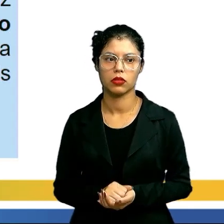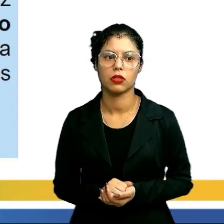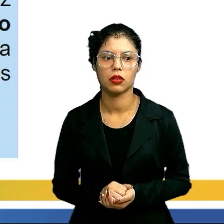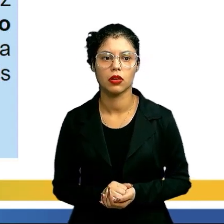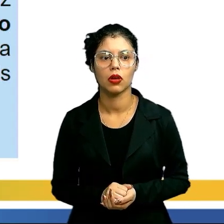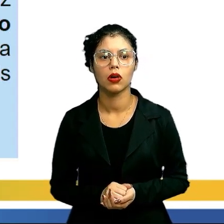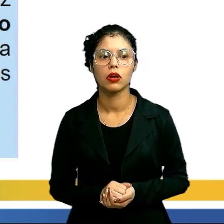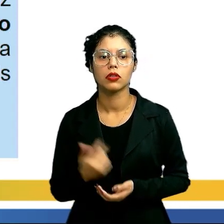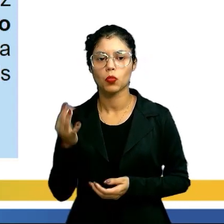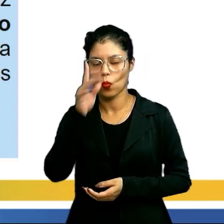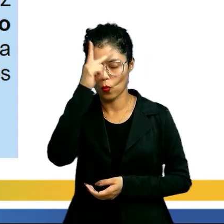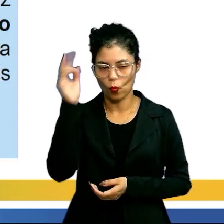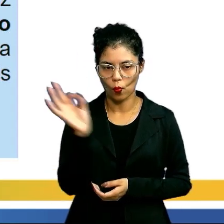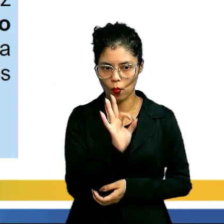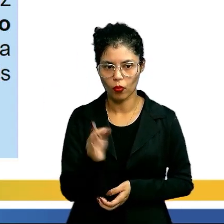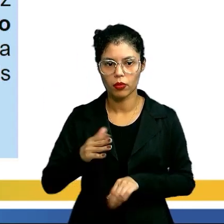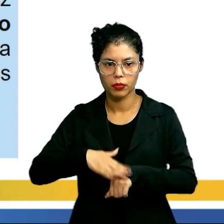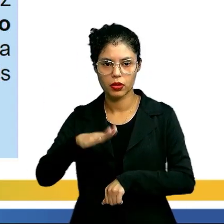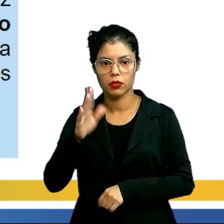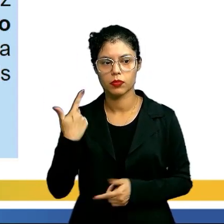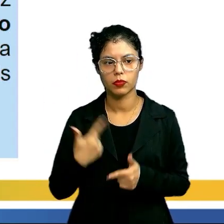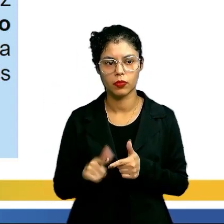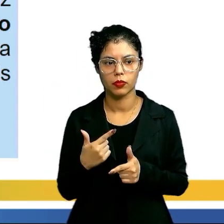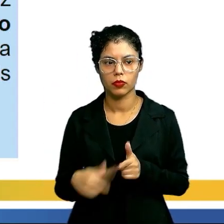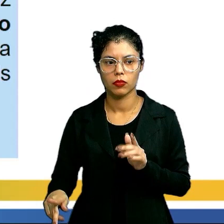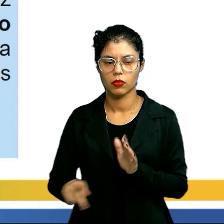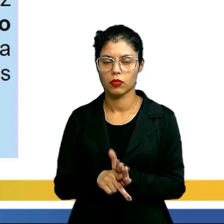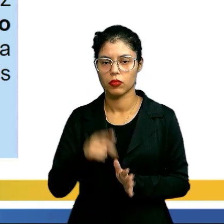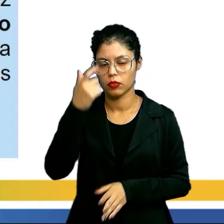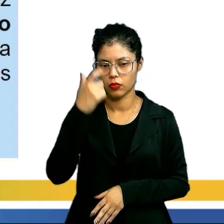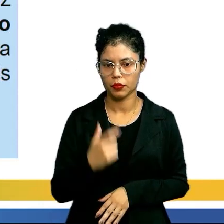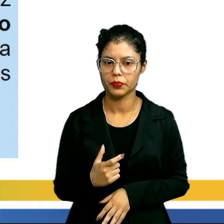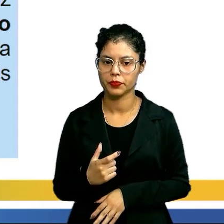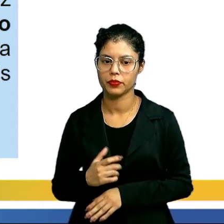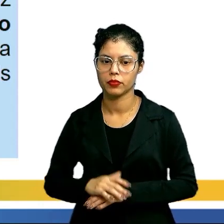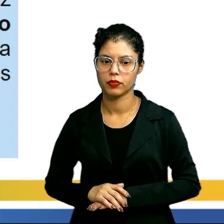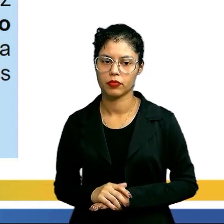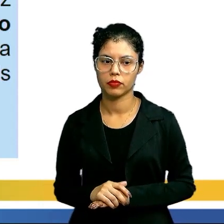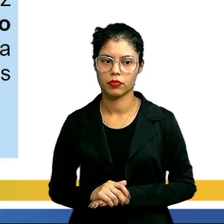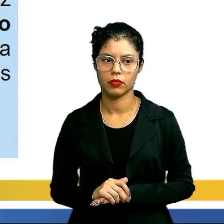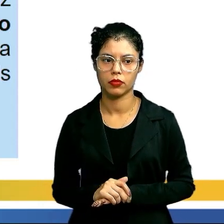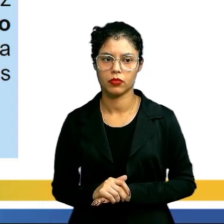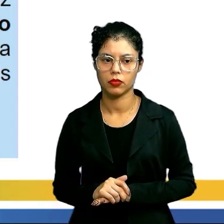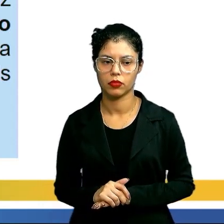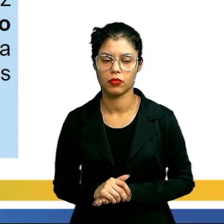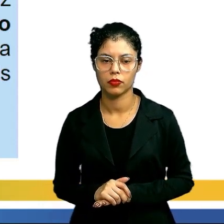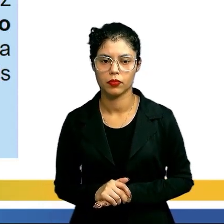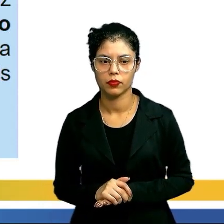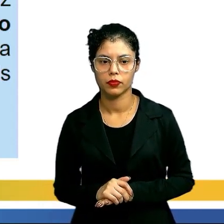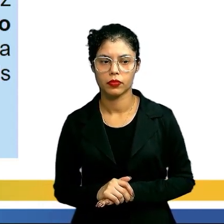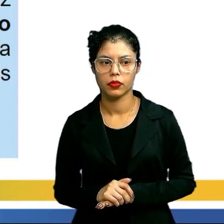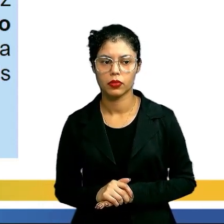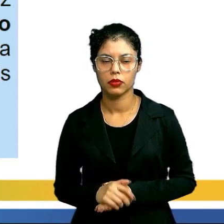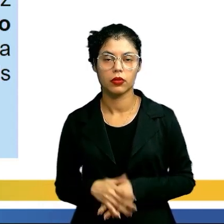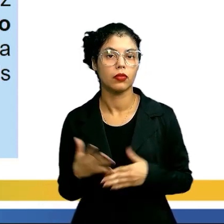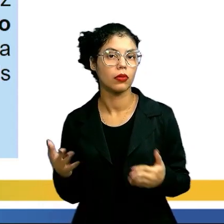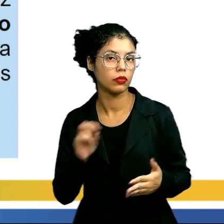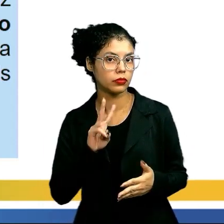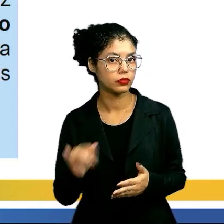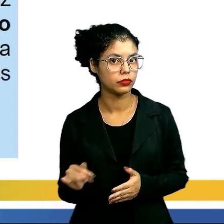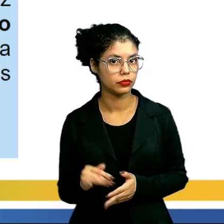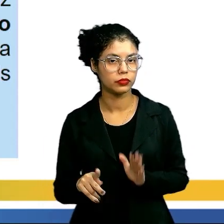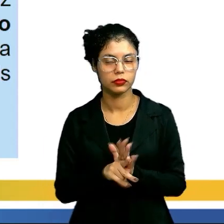ressentimento a ninguém é mais prejudicial do que ao próprio ressentido. Então, ele vai